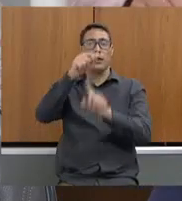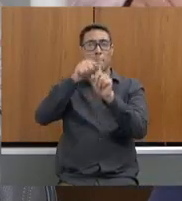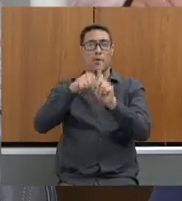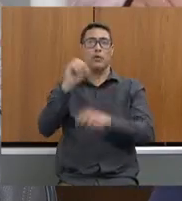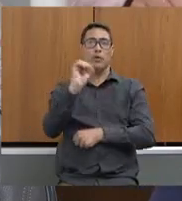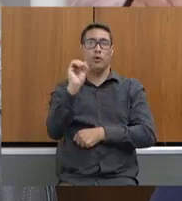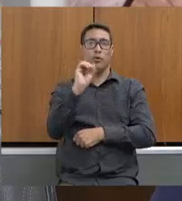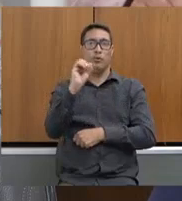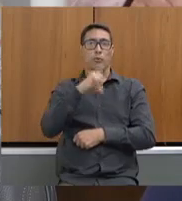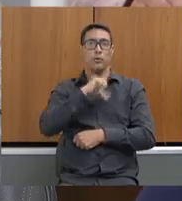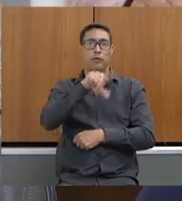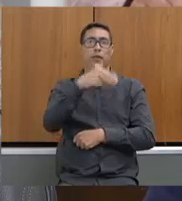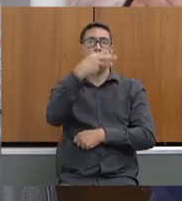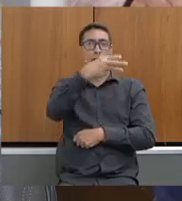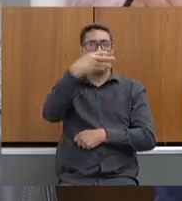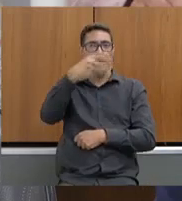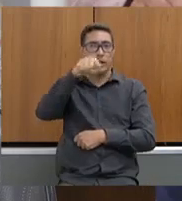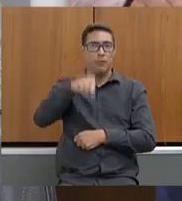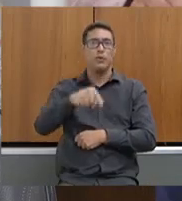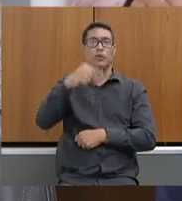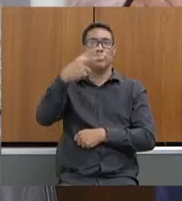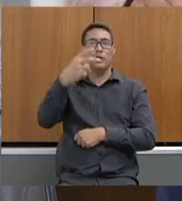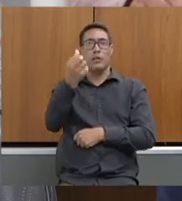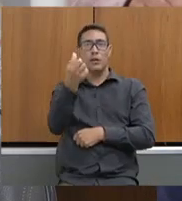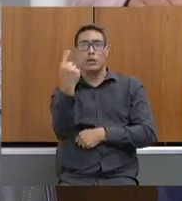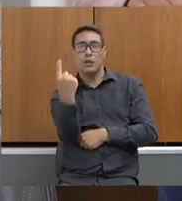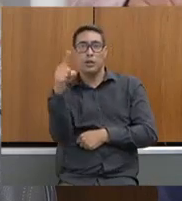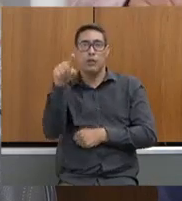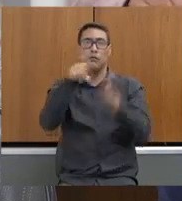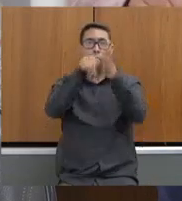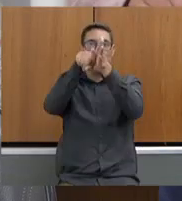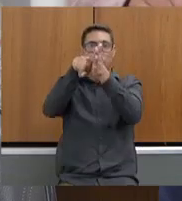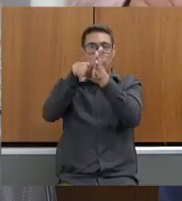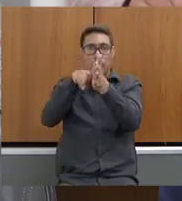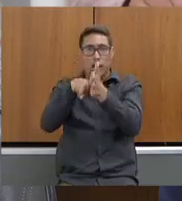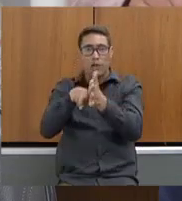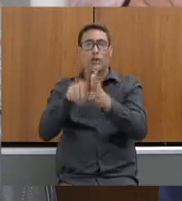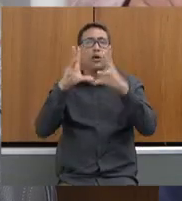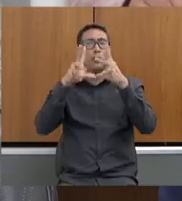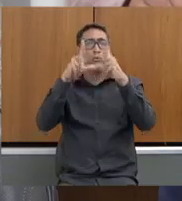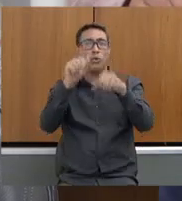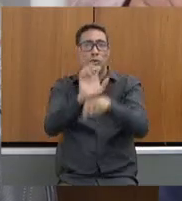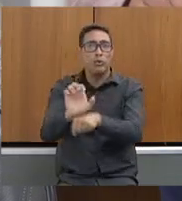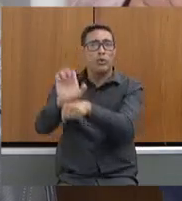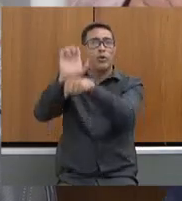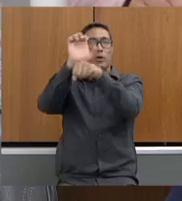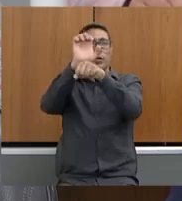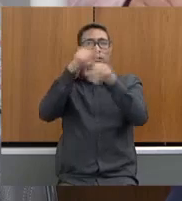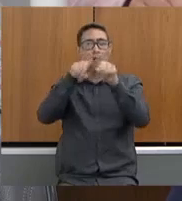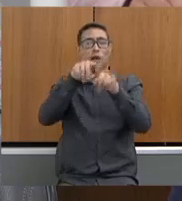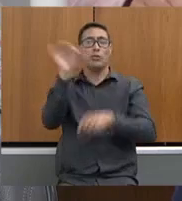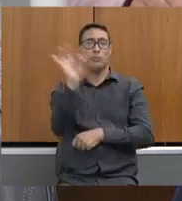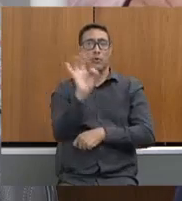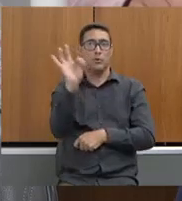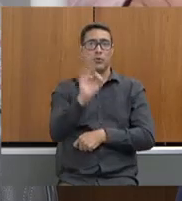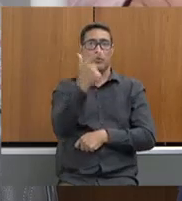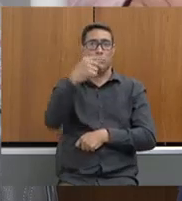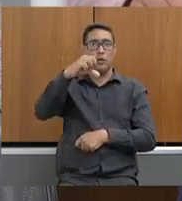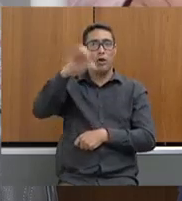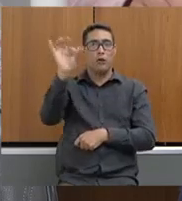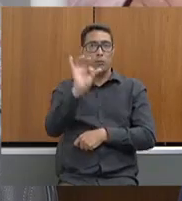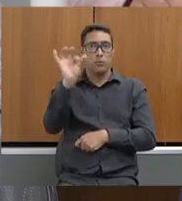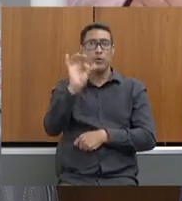realizamos 33.261 fiscalizações em todo o Estado, um percentual 29%